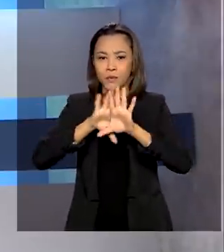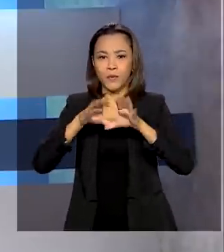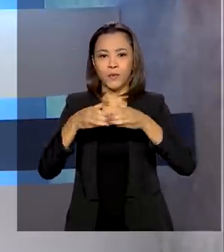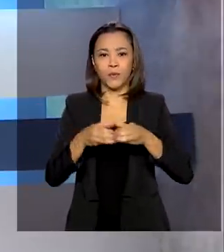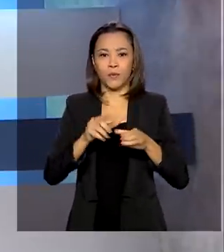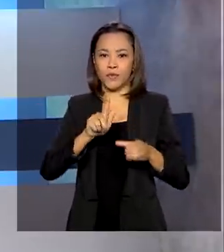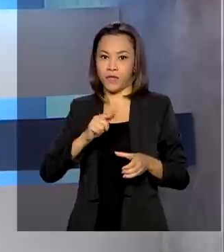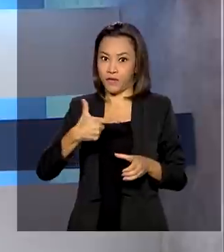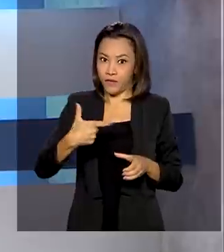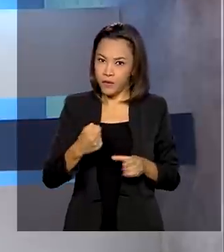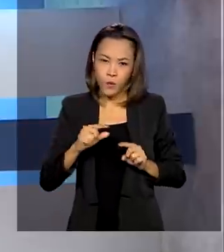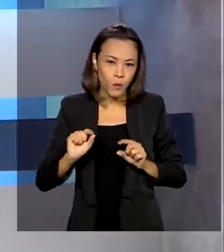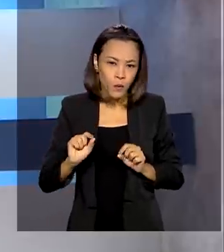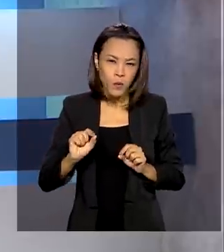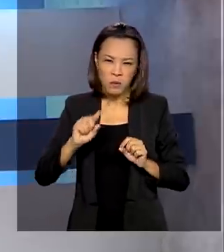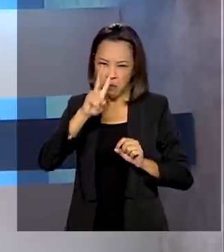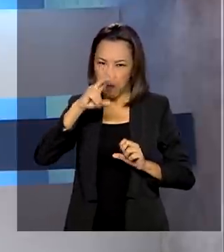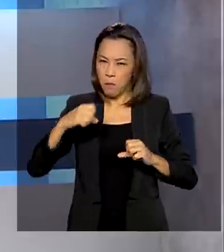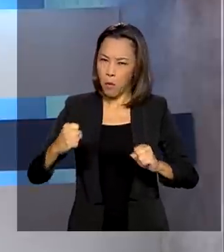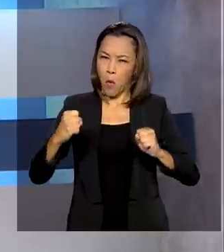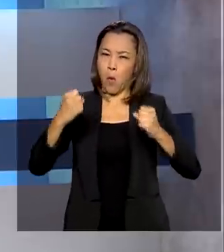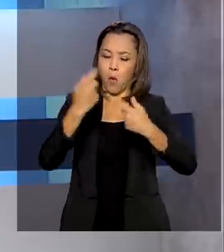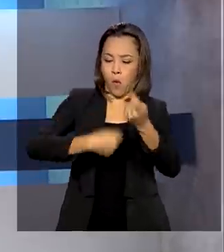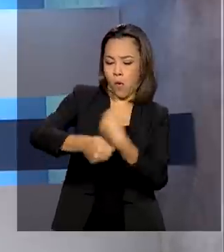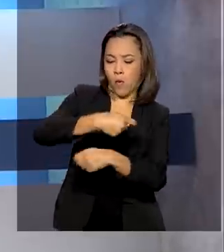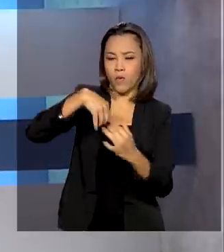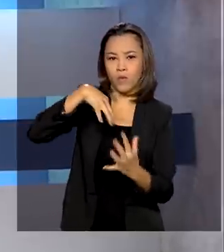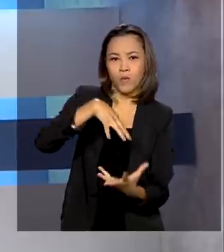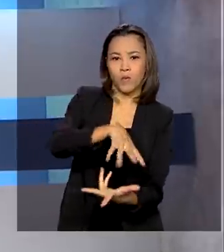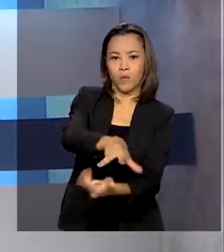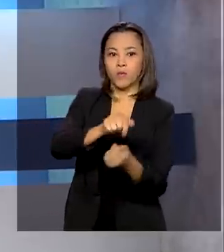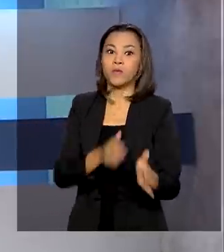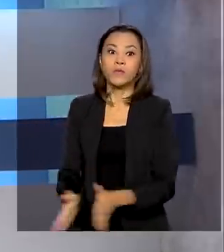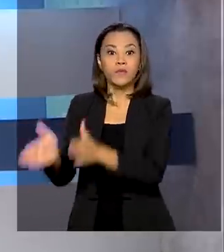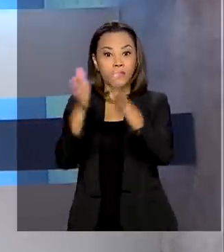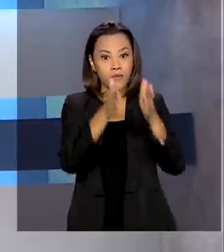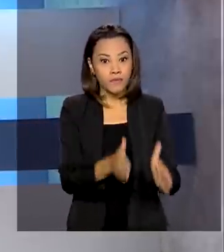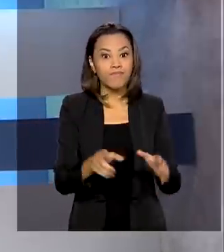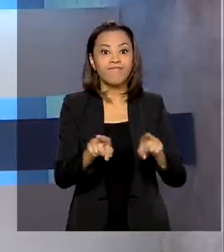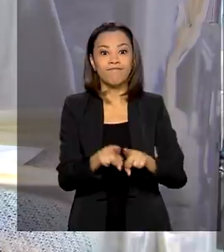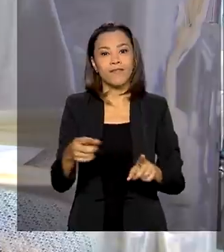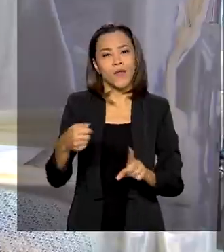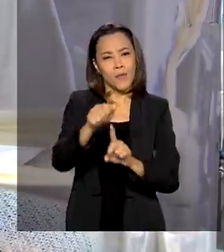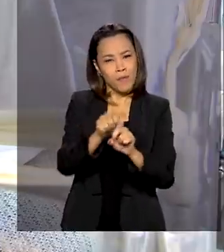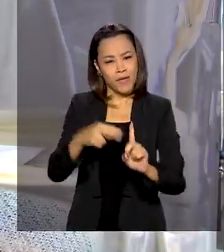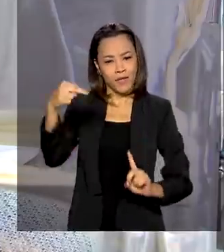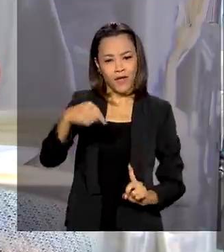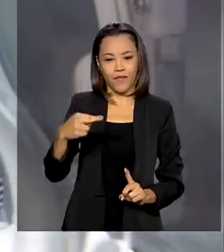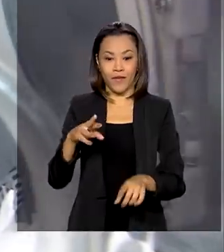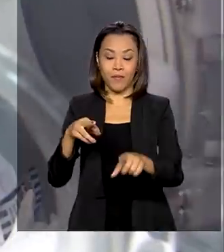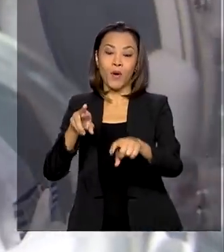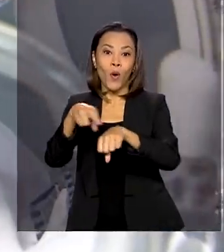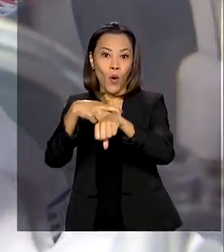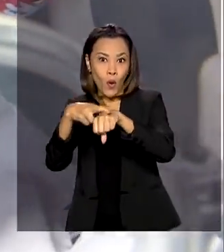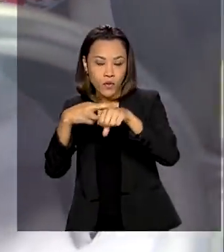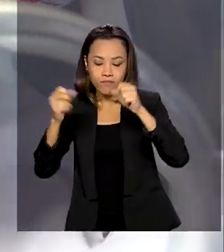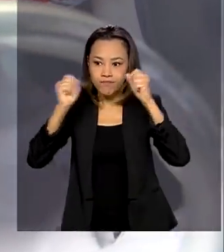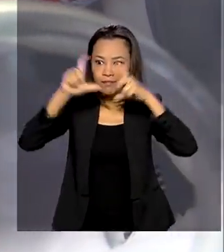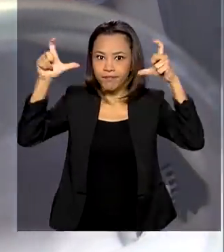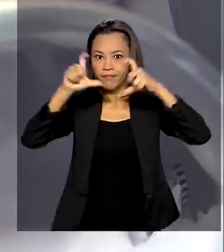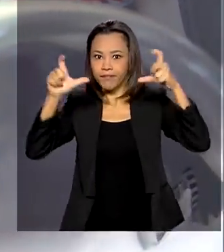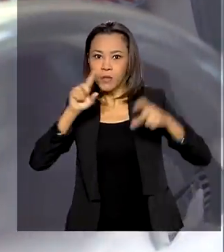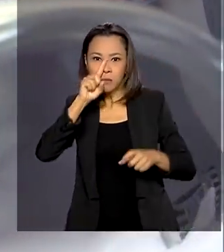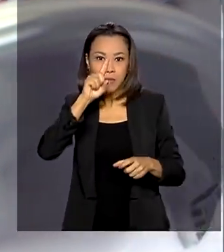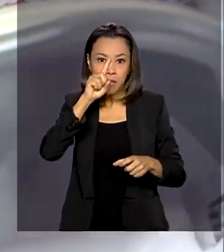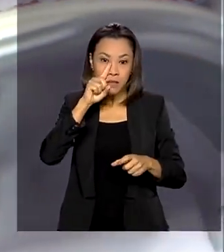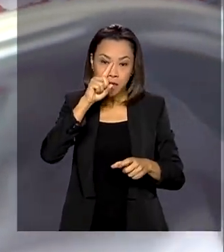G20, grupo das maiores economias do mundo. E veja também, Novembro Roxo alerta sobre os perigos